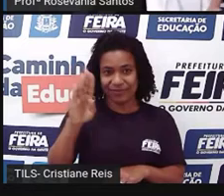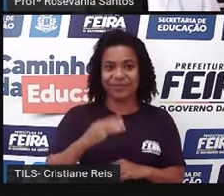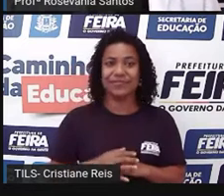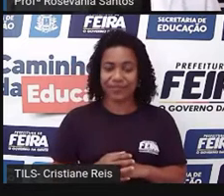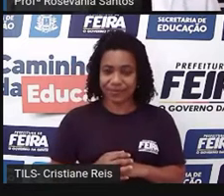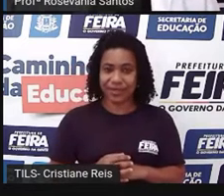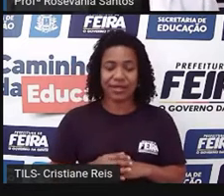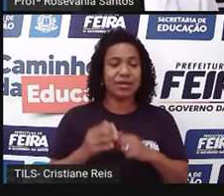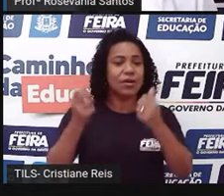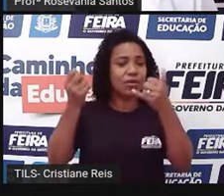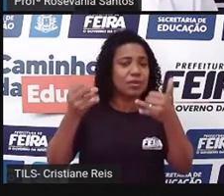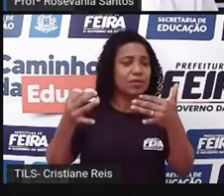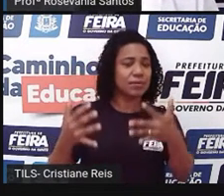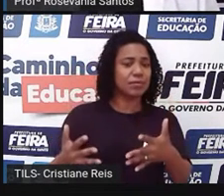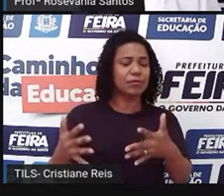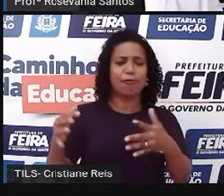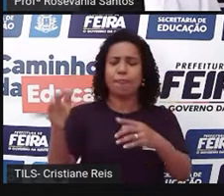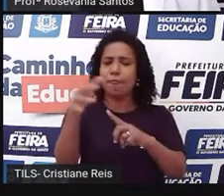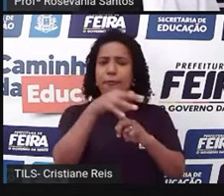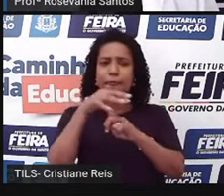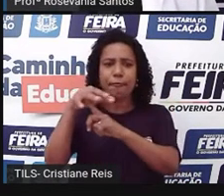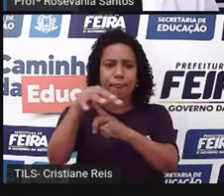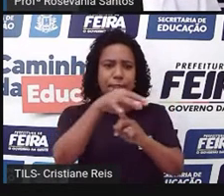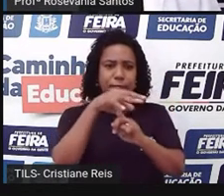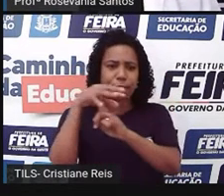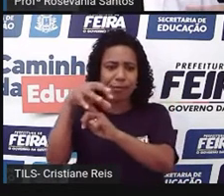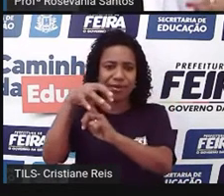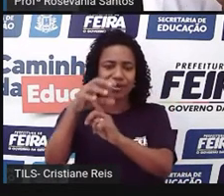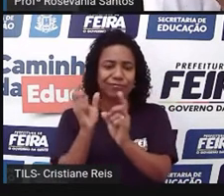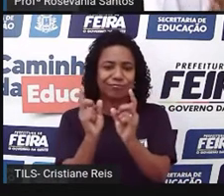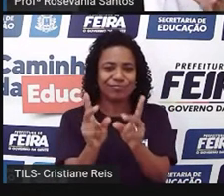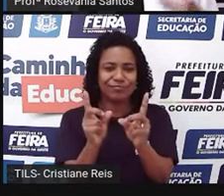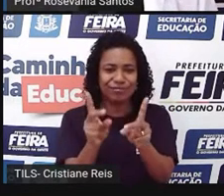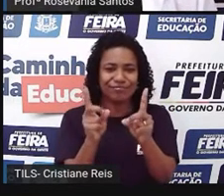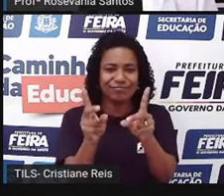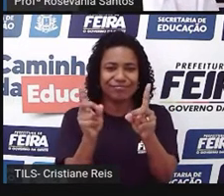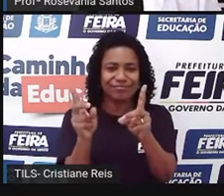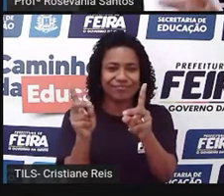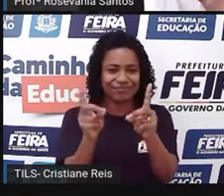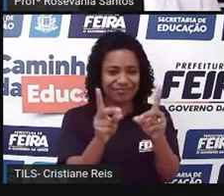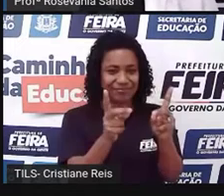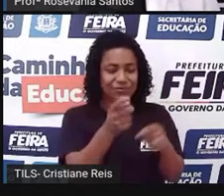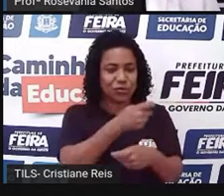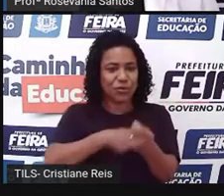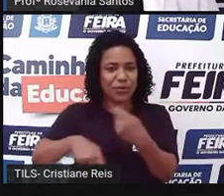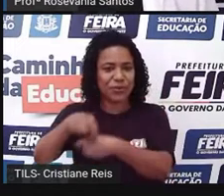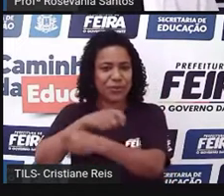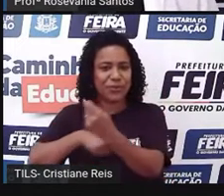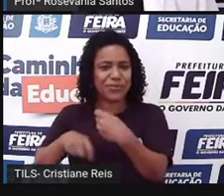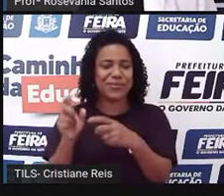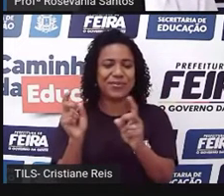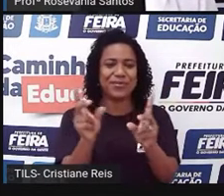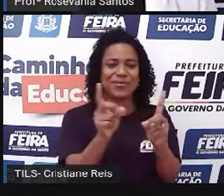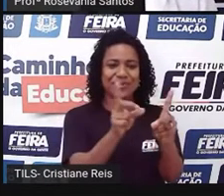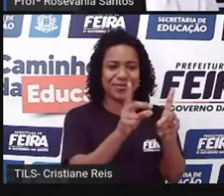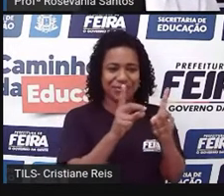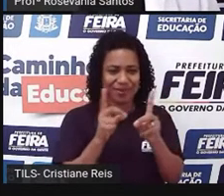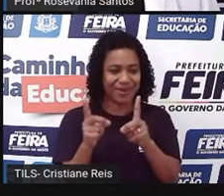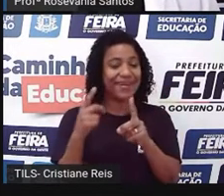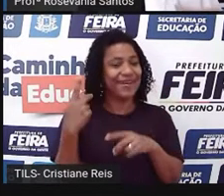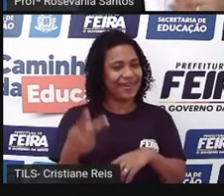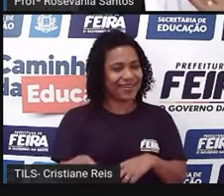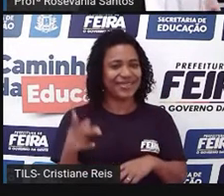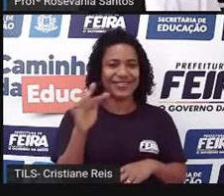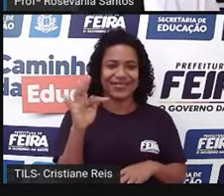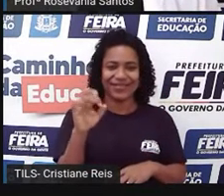tradição, né, no nosso, na nossa região. Então, tem feira, a gente, pra tudo aqui, a gente faz uma feira,